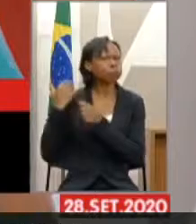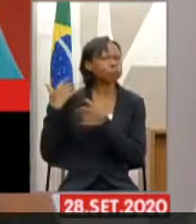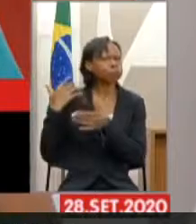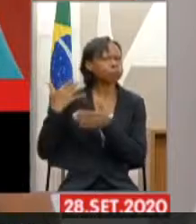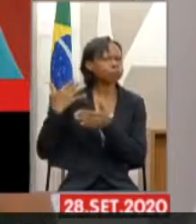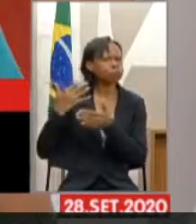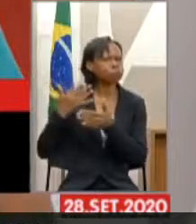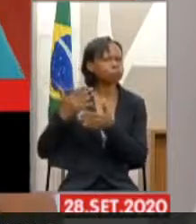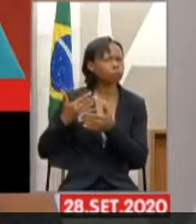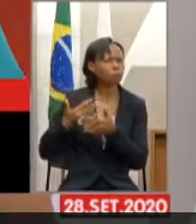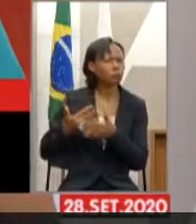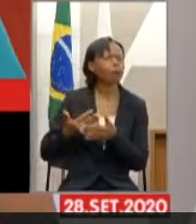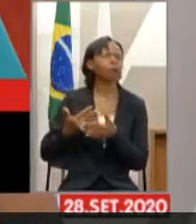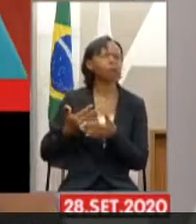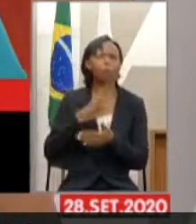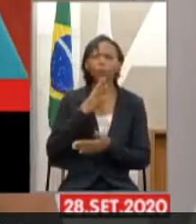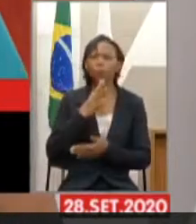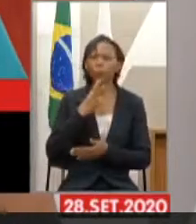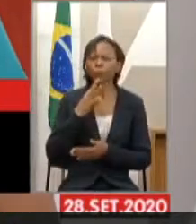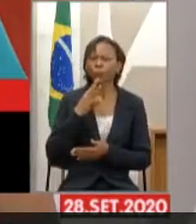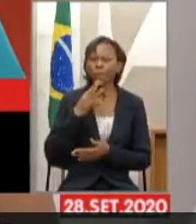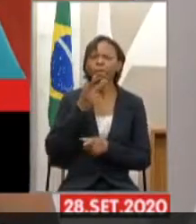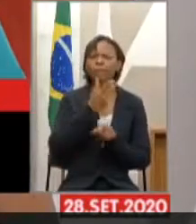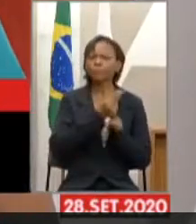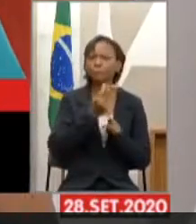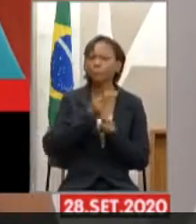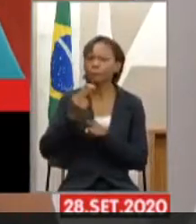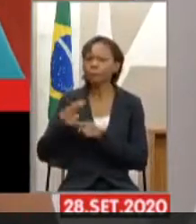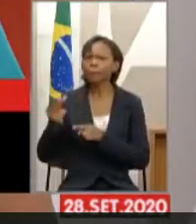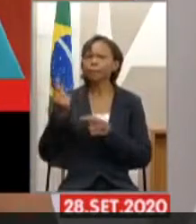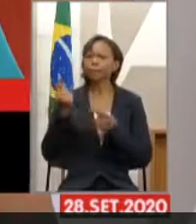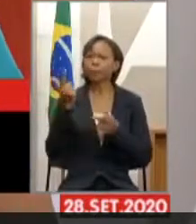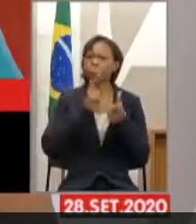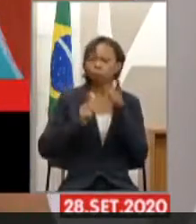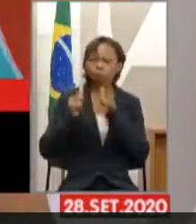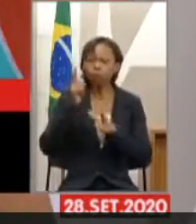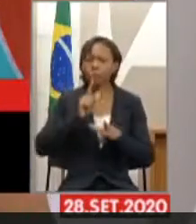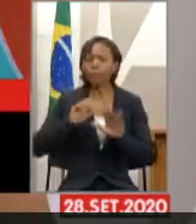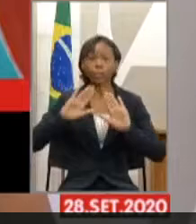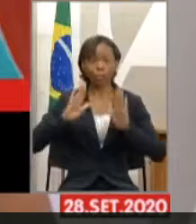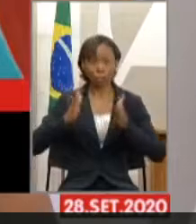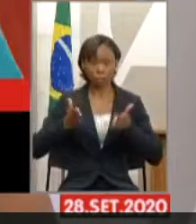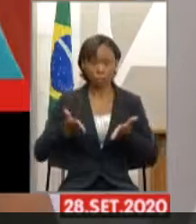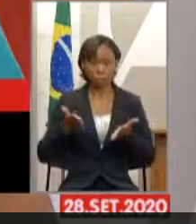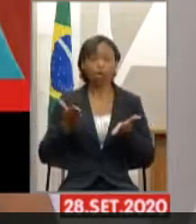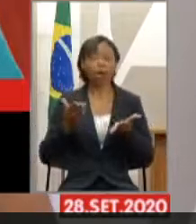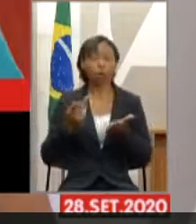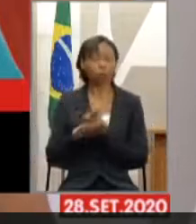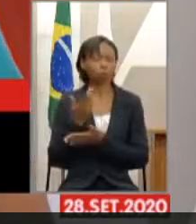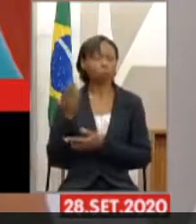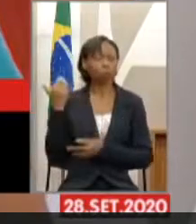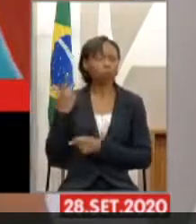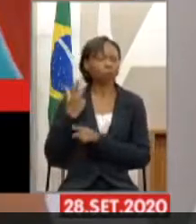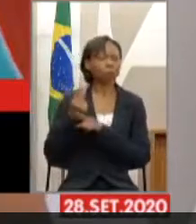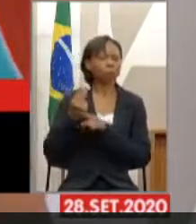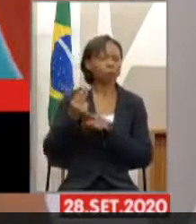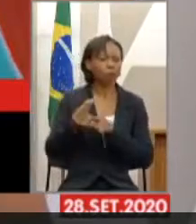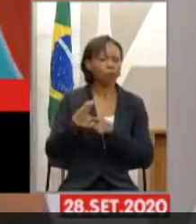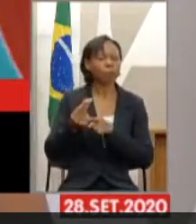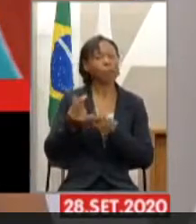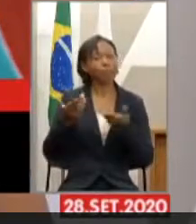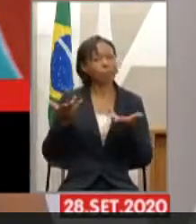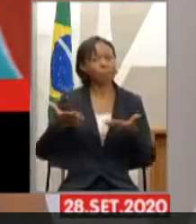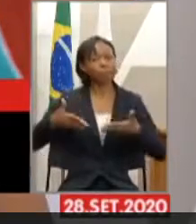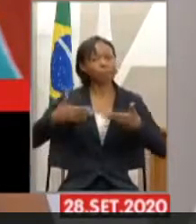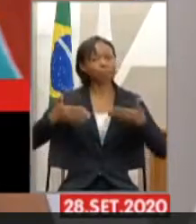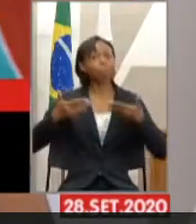da comunidade surda, as conquistas que foram alcançadas, aí estimula a gente a pedir que